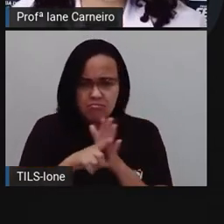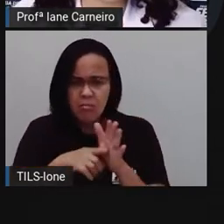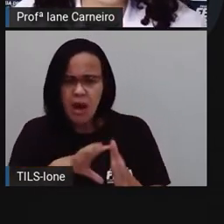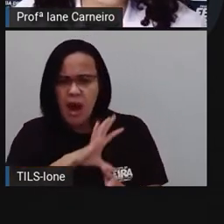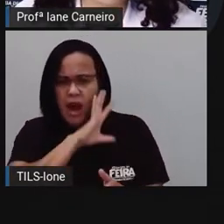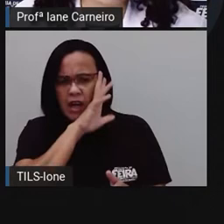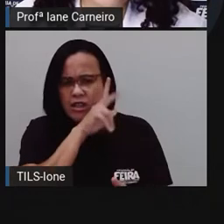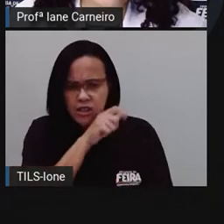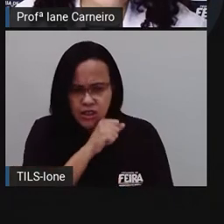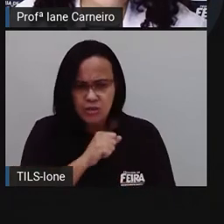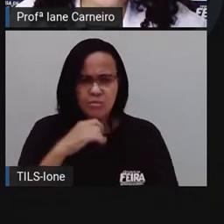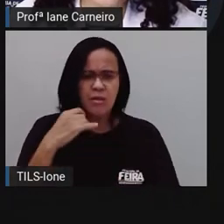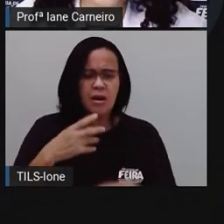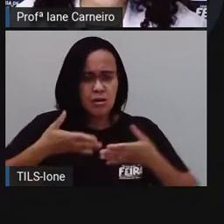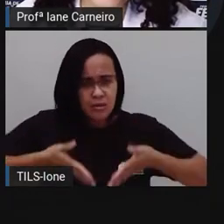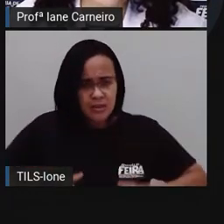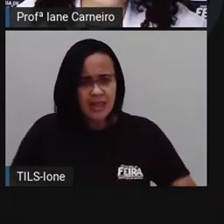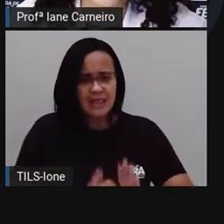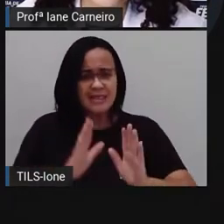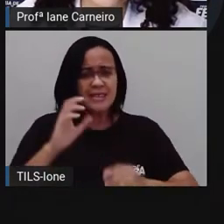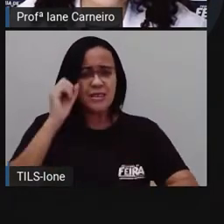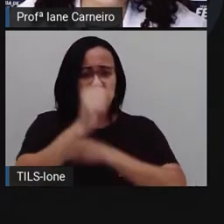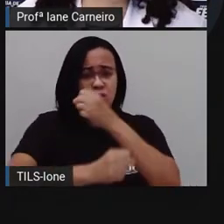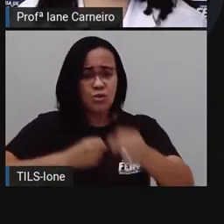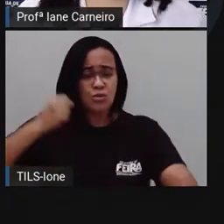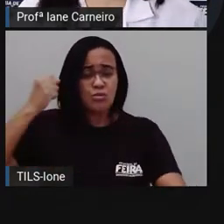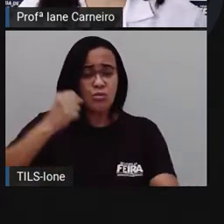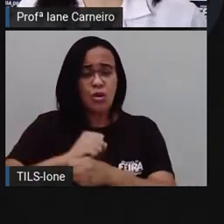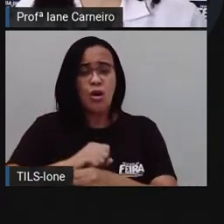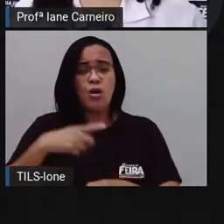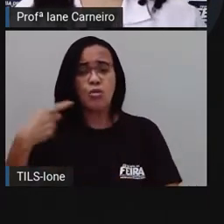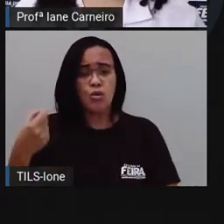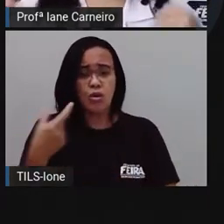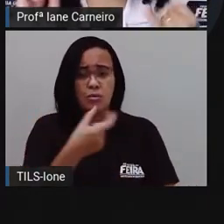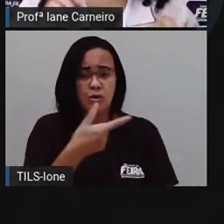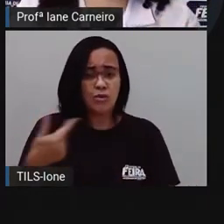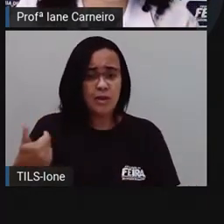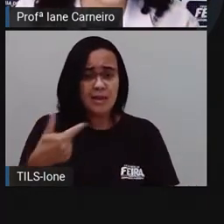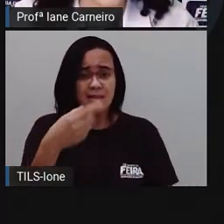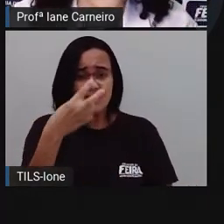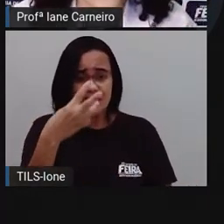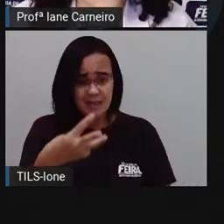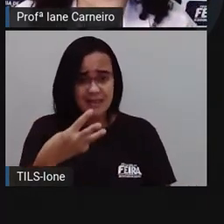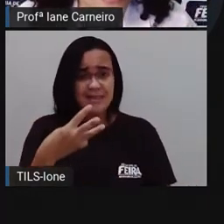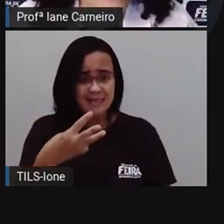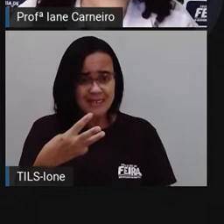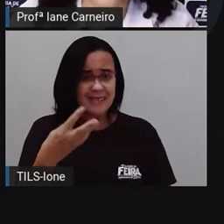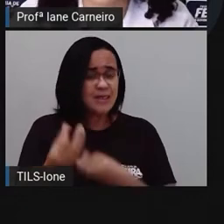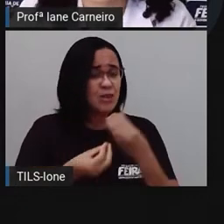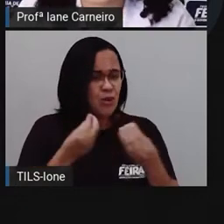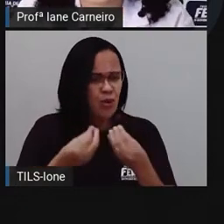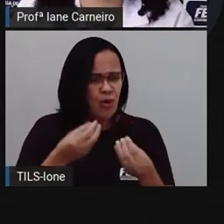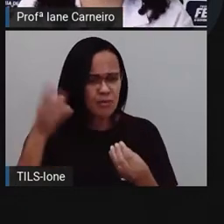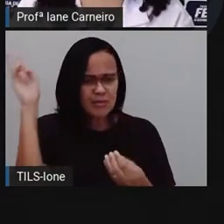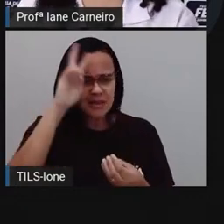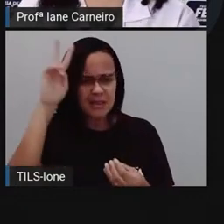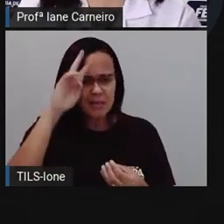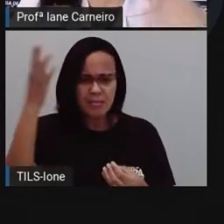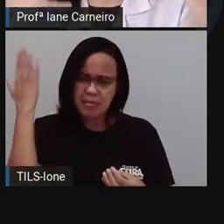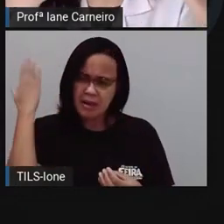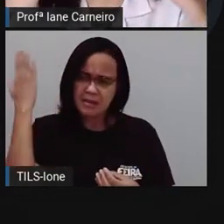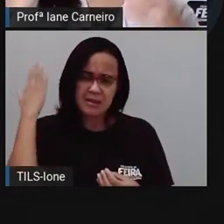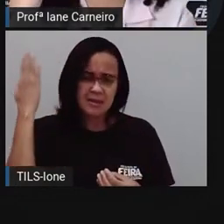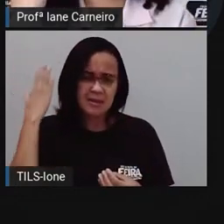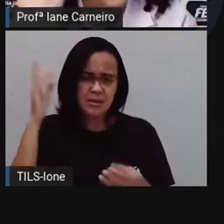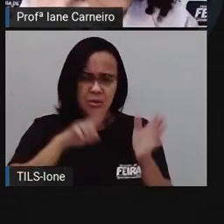Quem aí lembra? Olha o que a Pró explicou que é um censo. Lembram? A gente fez o censo dos contos de fadas, das princesas. Então